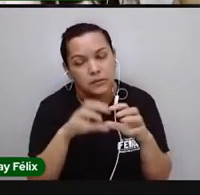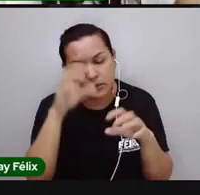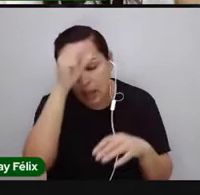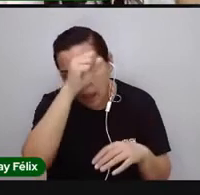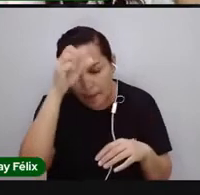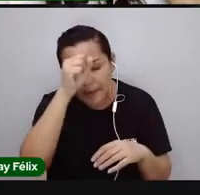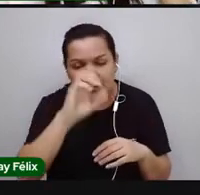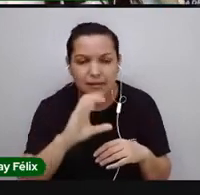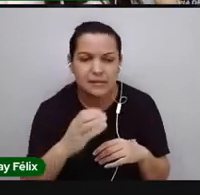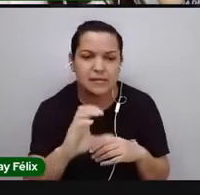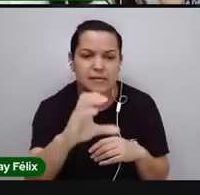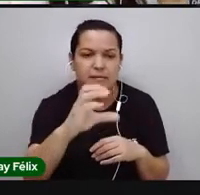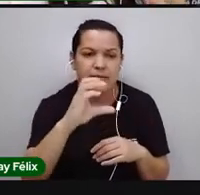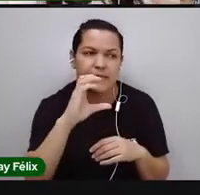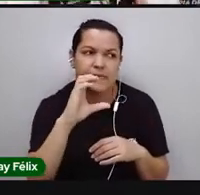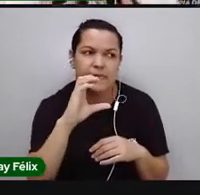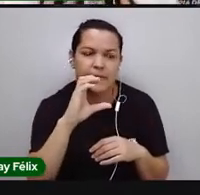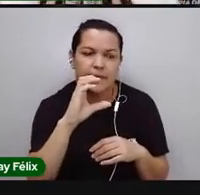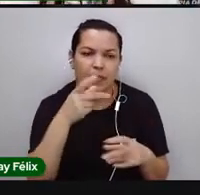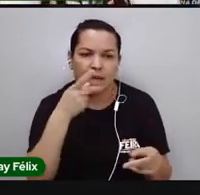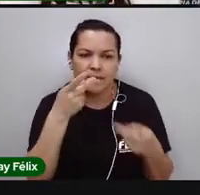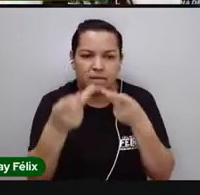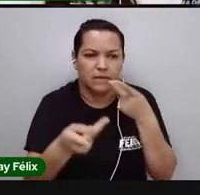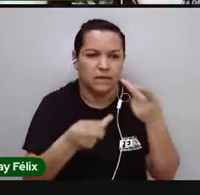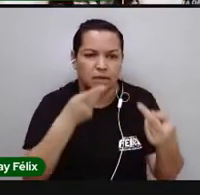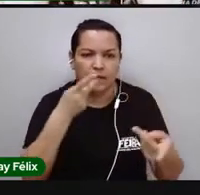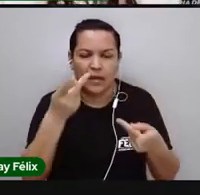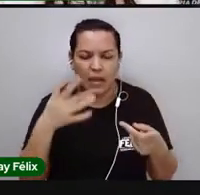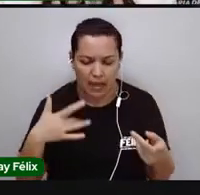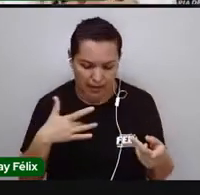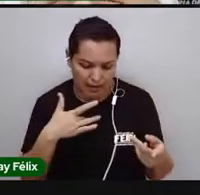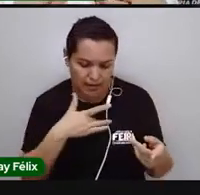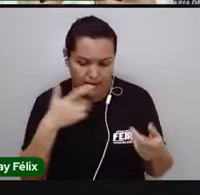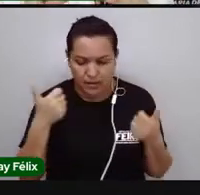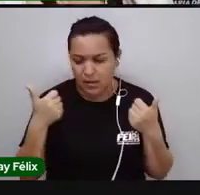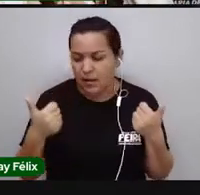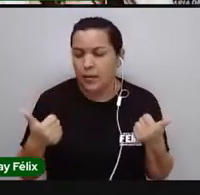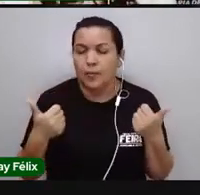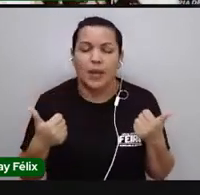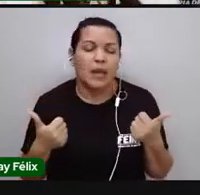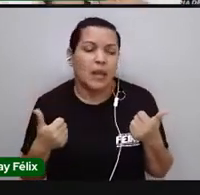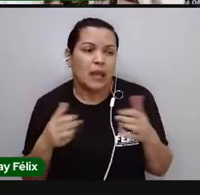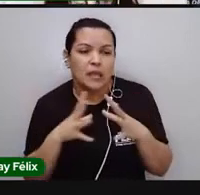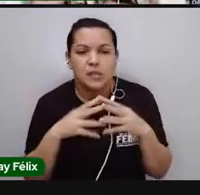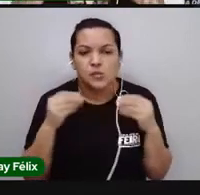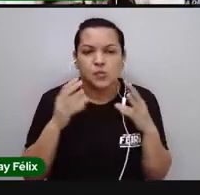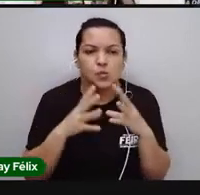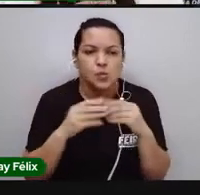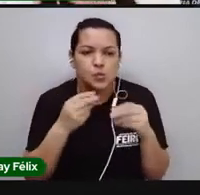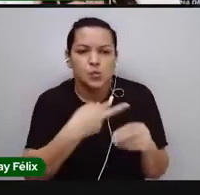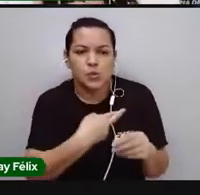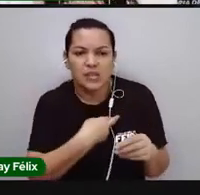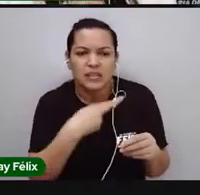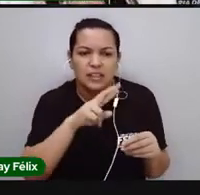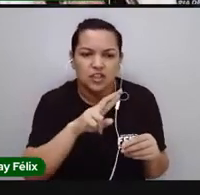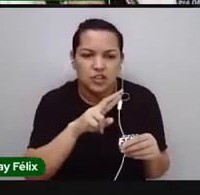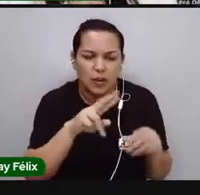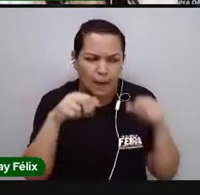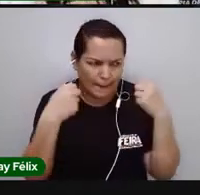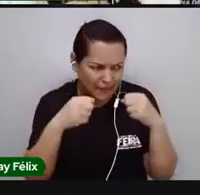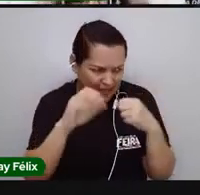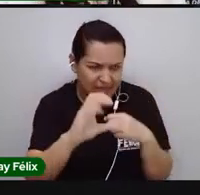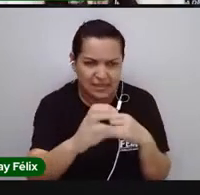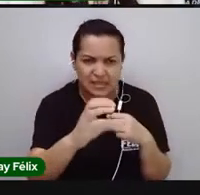Falar sobre o meu bem-estar e a minha saúde espiritual, eu preciso da ciência para isso?